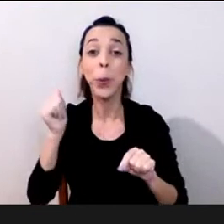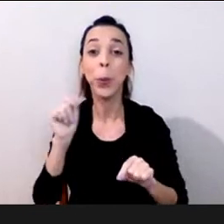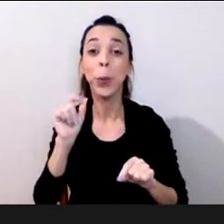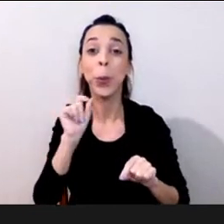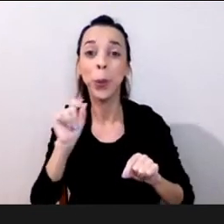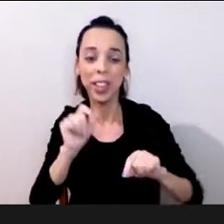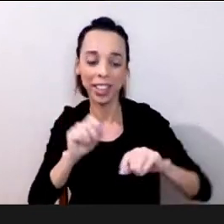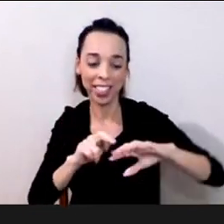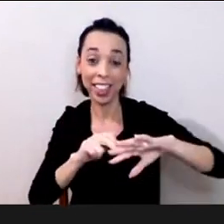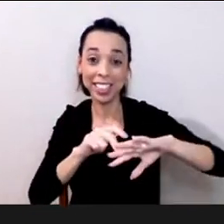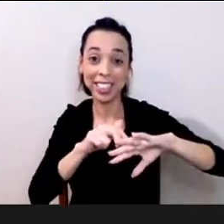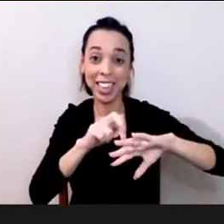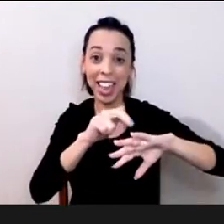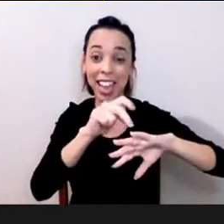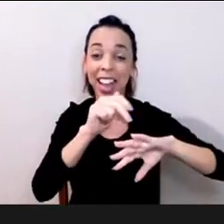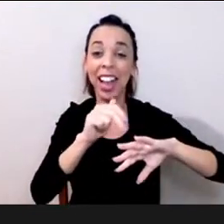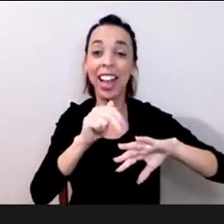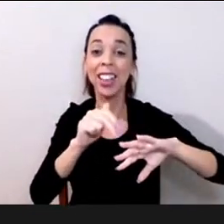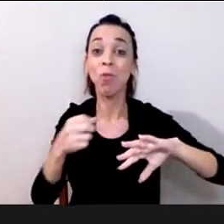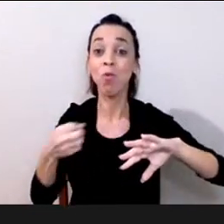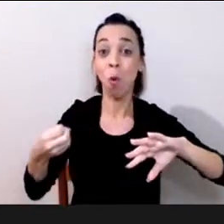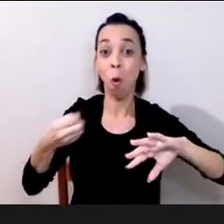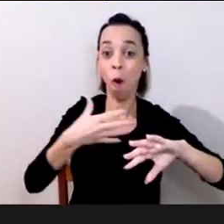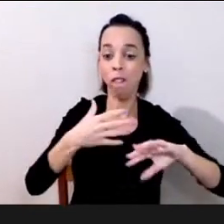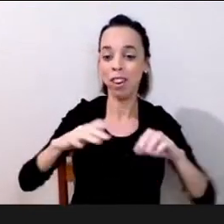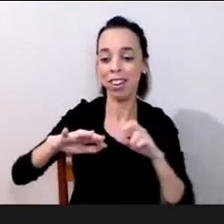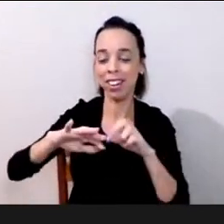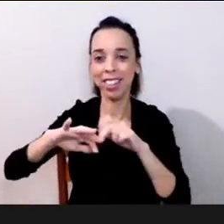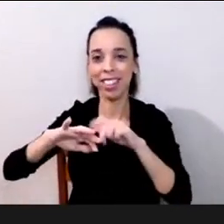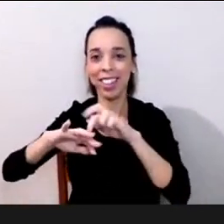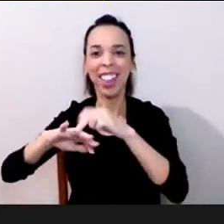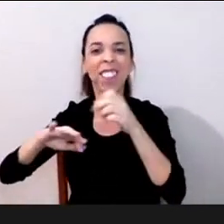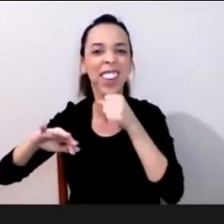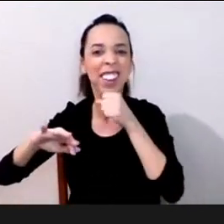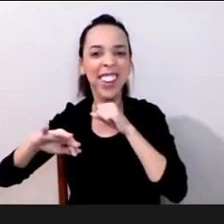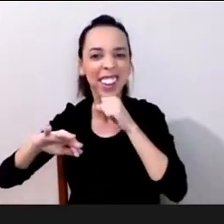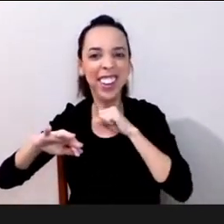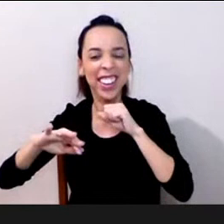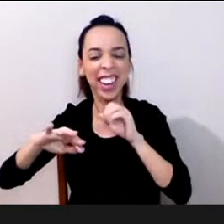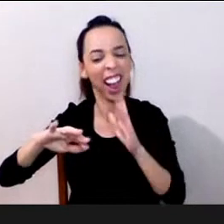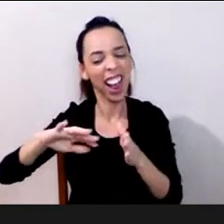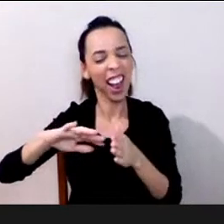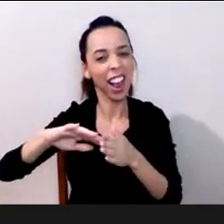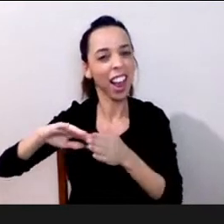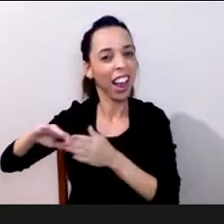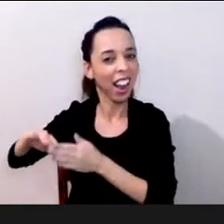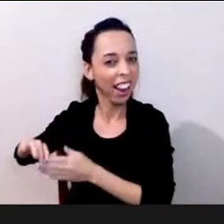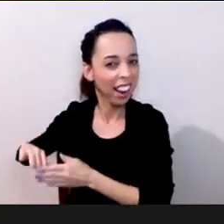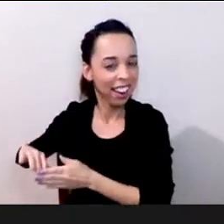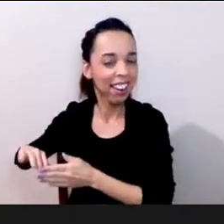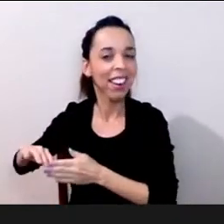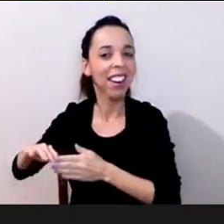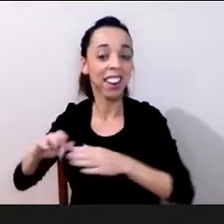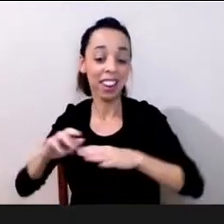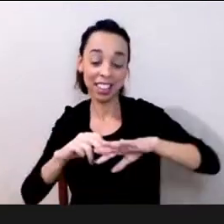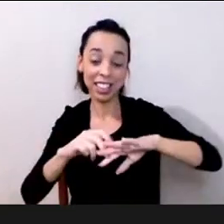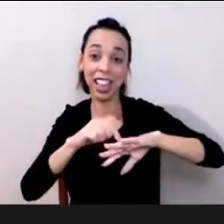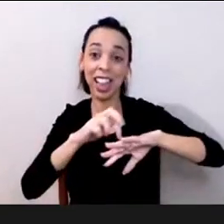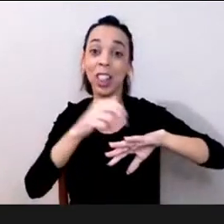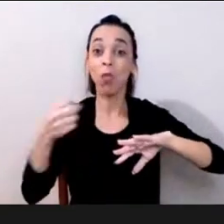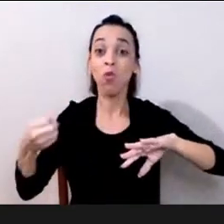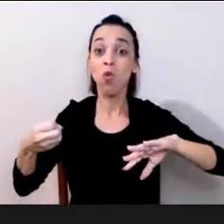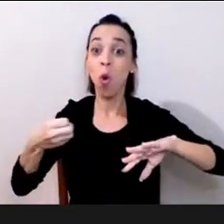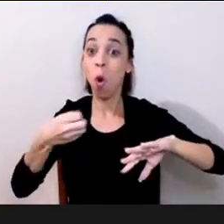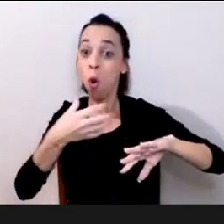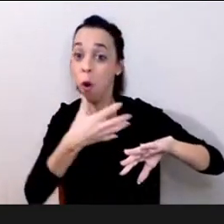gente compra escada nova eu acho que não tem ninguém que não queira escada nova mas a gente de fato pode deixar ela mais escondidinha ou na sala ou na cozinha depois